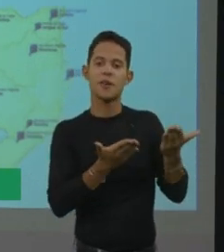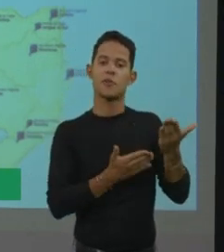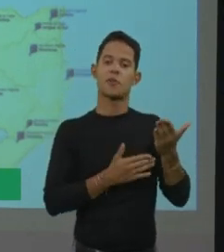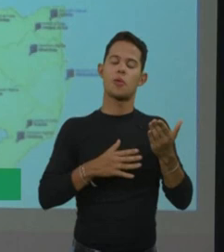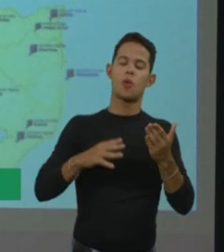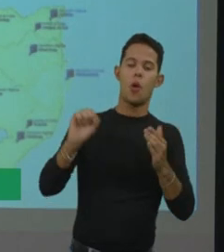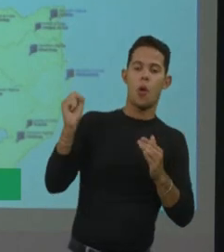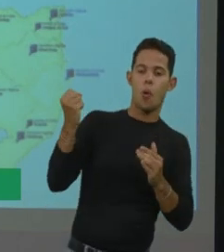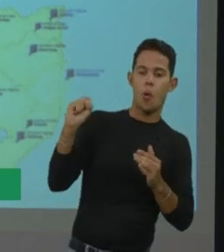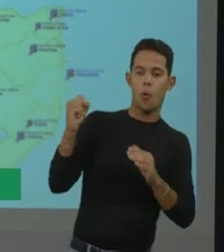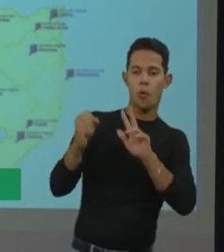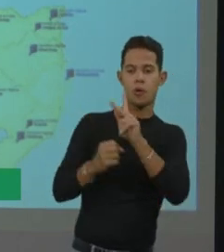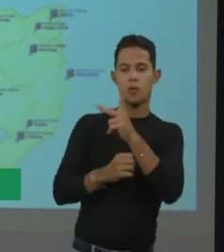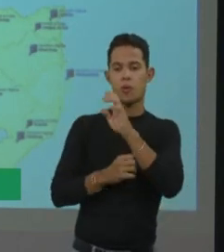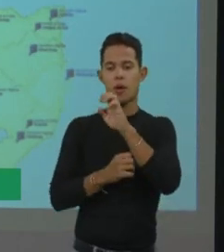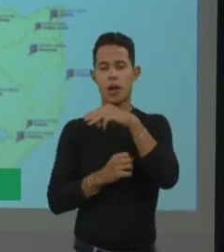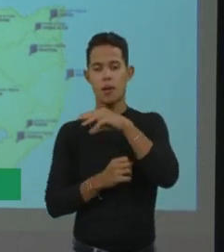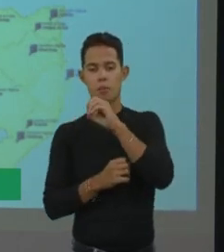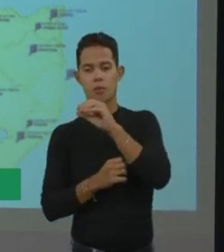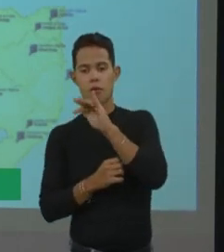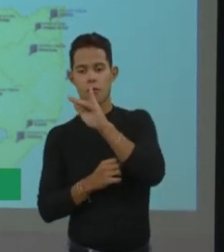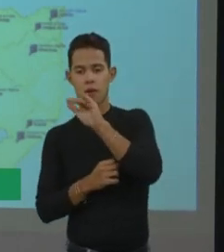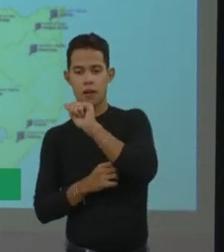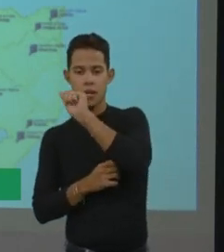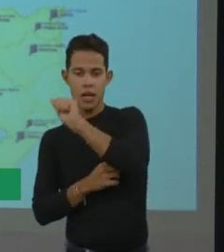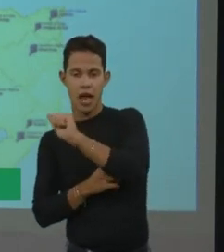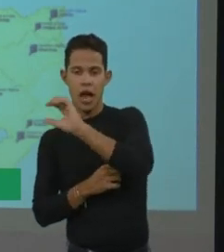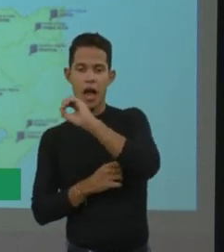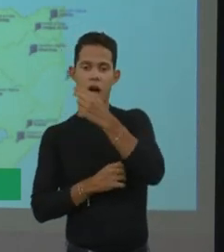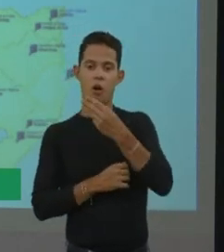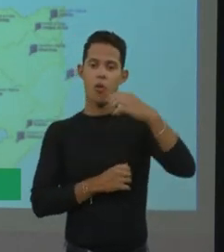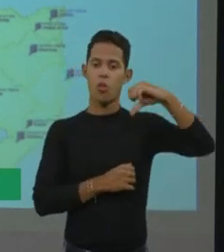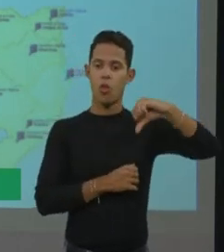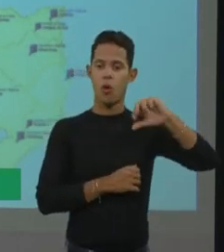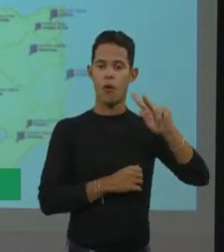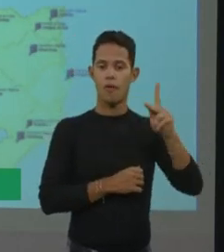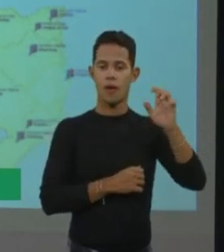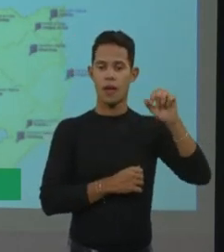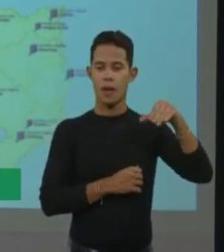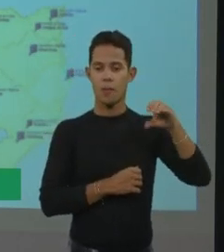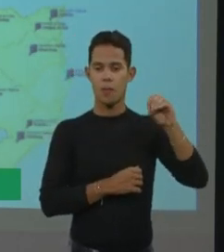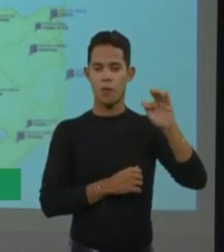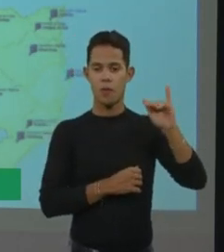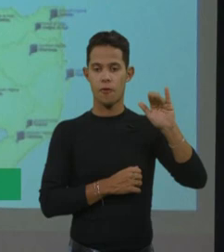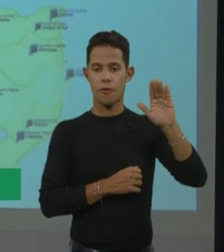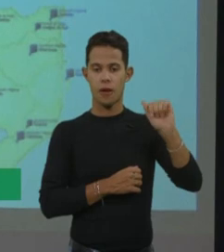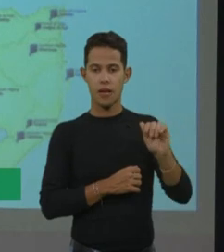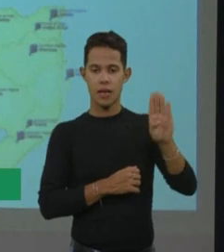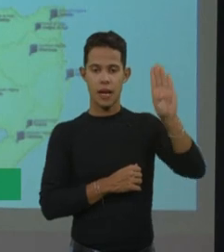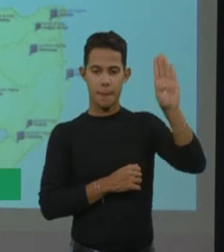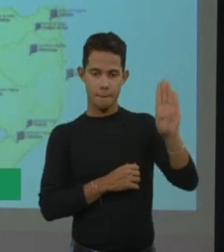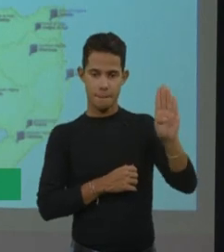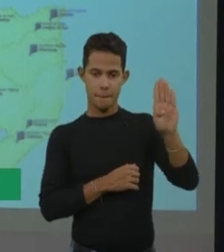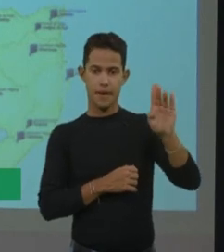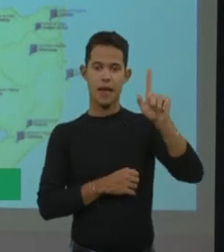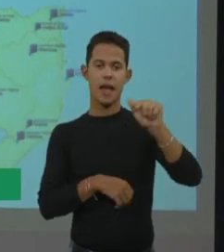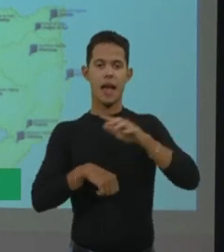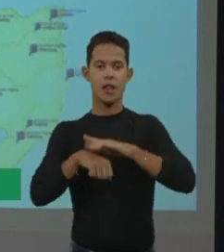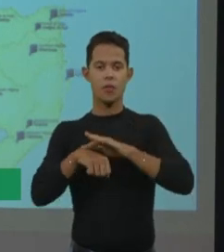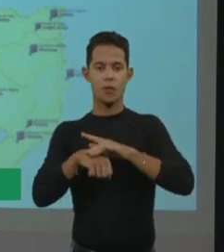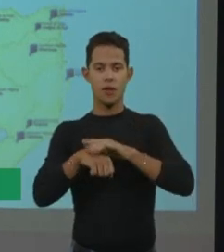hemofilia A, ou 9 para a hemofilia B, ou o fator de von Willebrand, para quem tem a deficiência, a doença de von Willebrand,